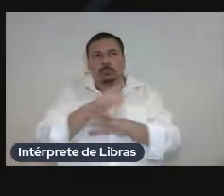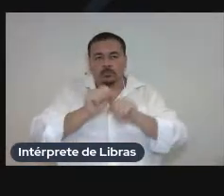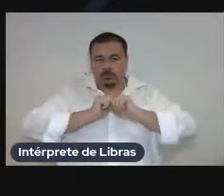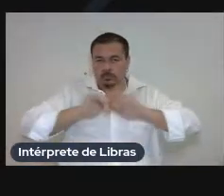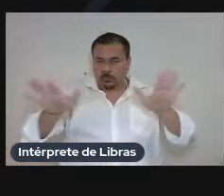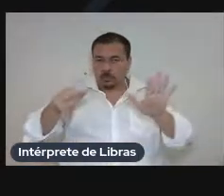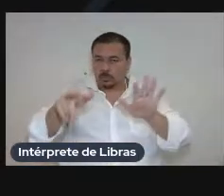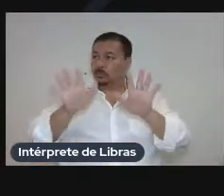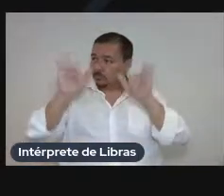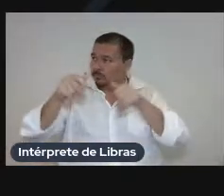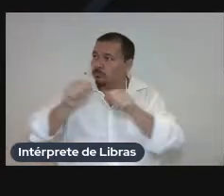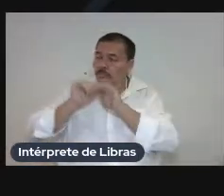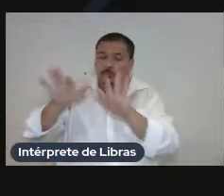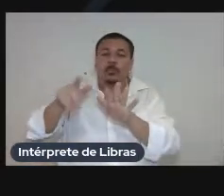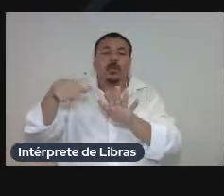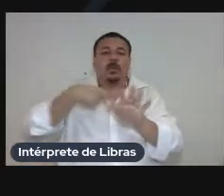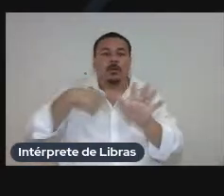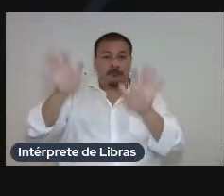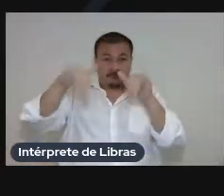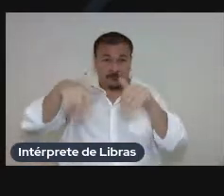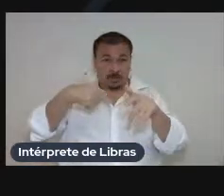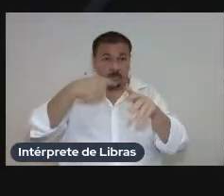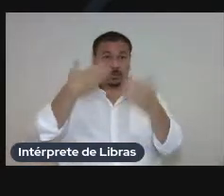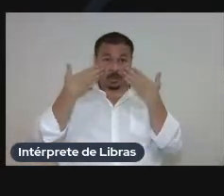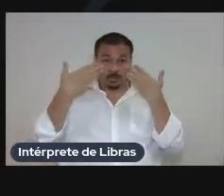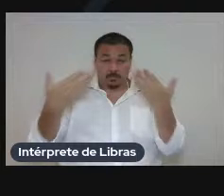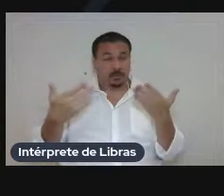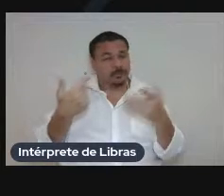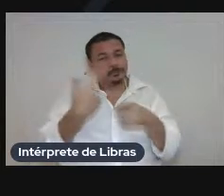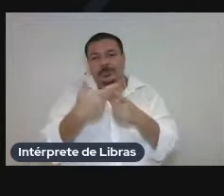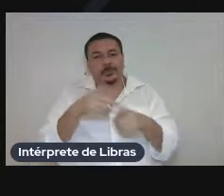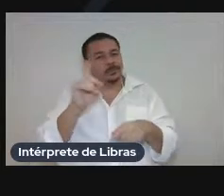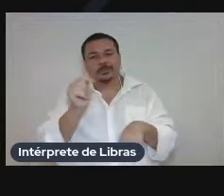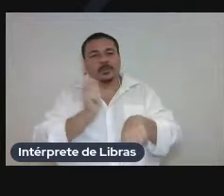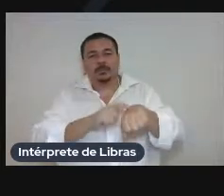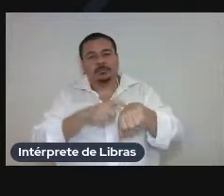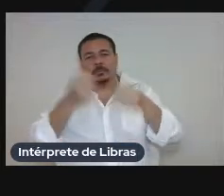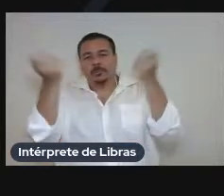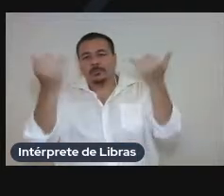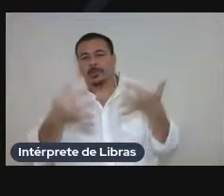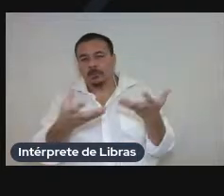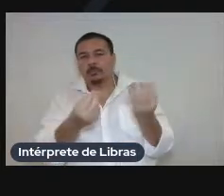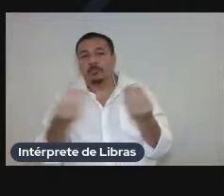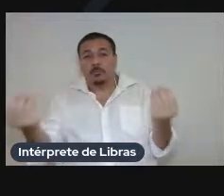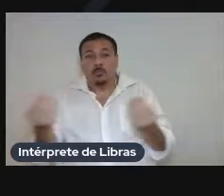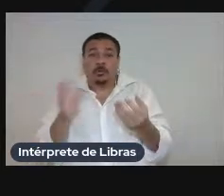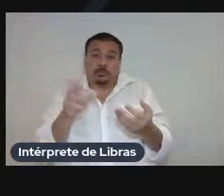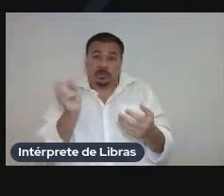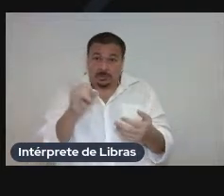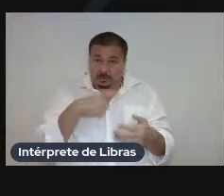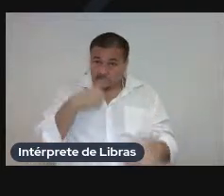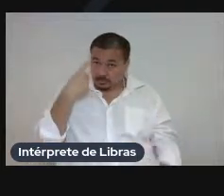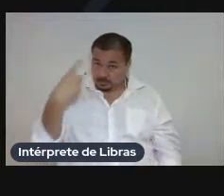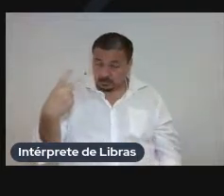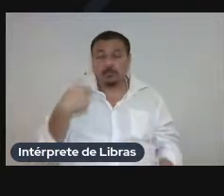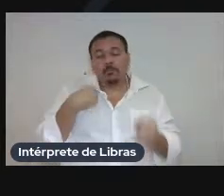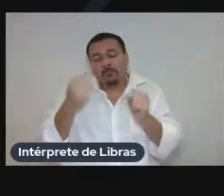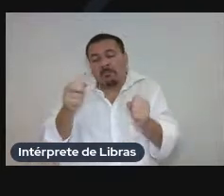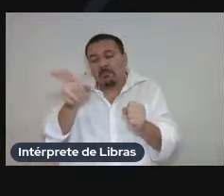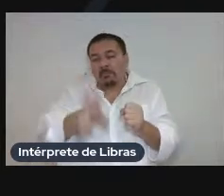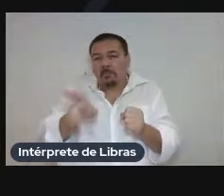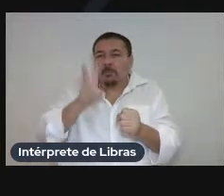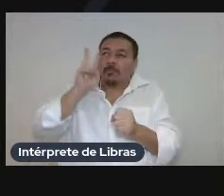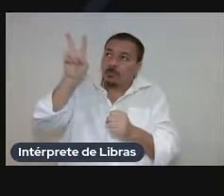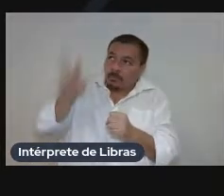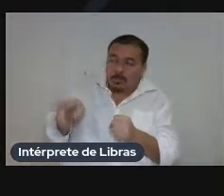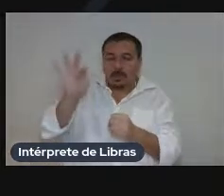apresentação porque não vai dar tempo de falar muito sobre ele mas quem se interessar pode dar uma olhadinha no texto e